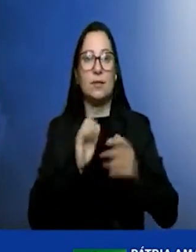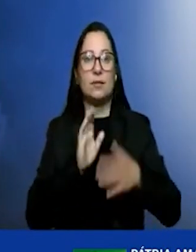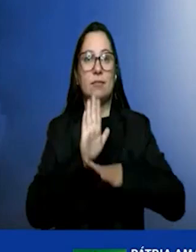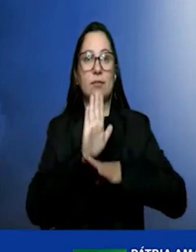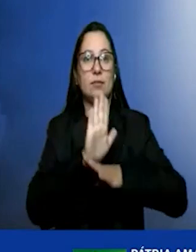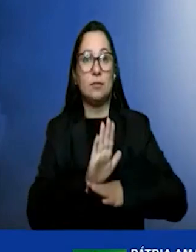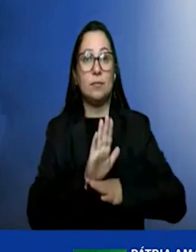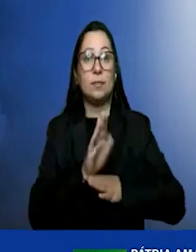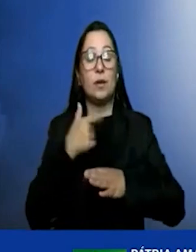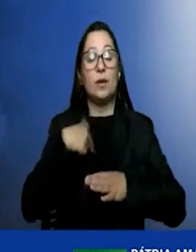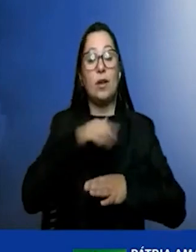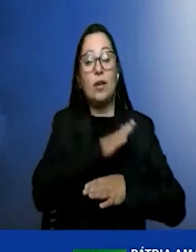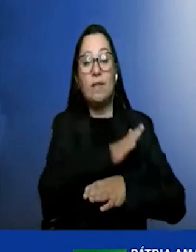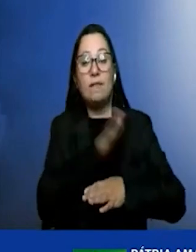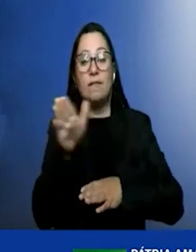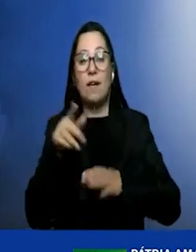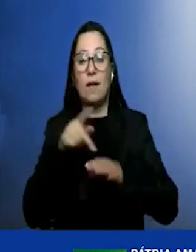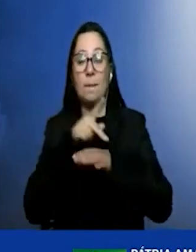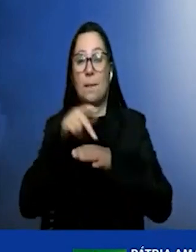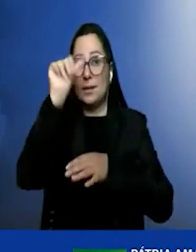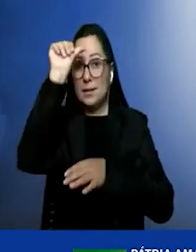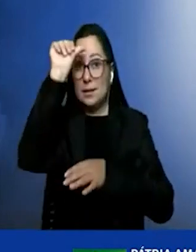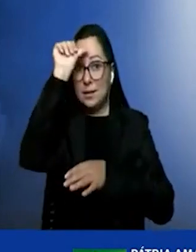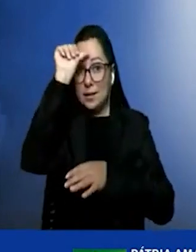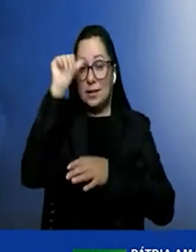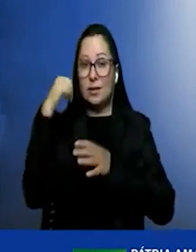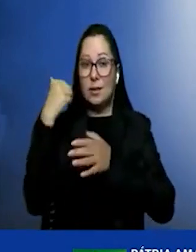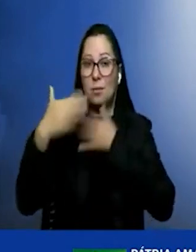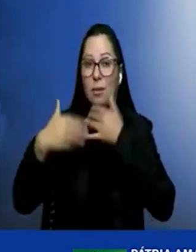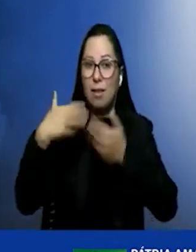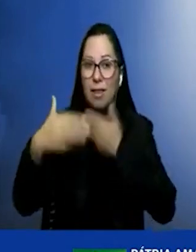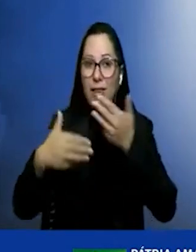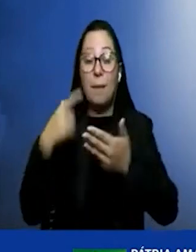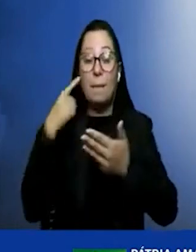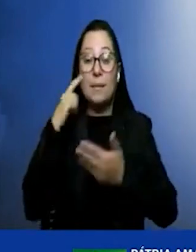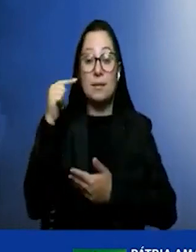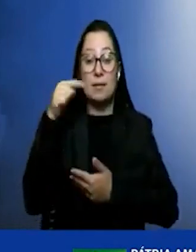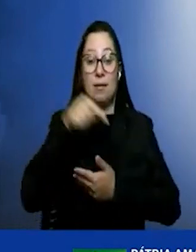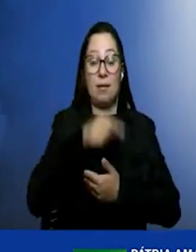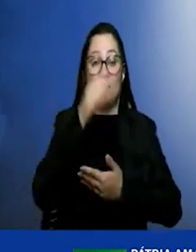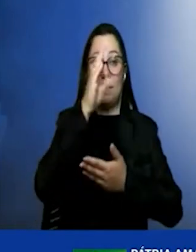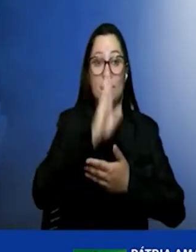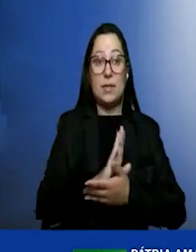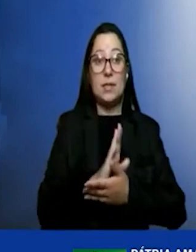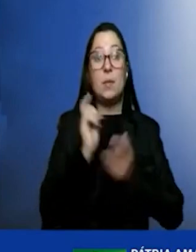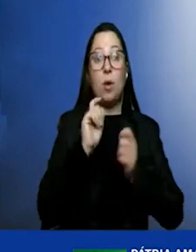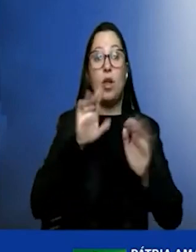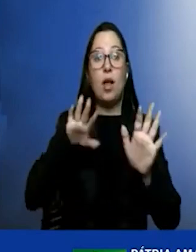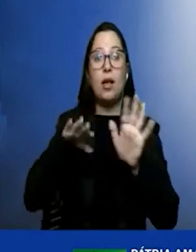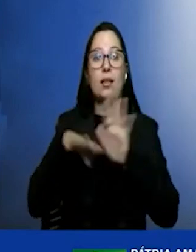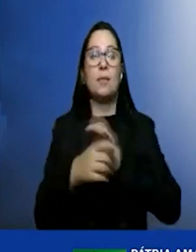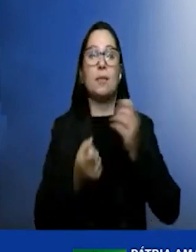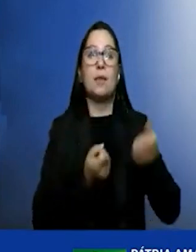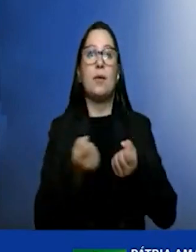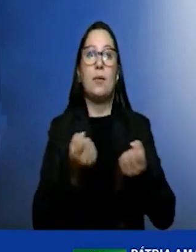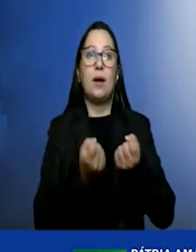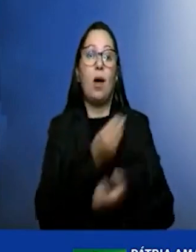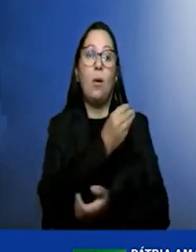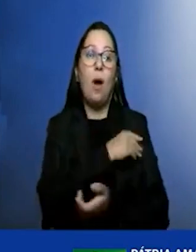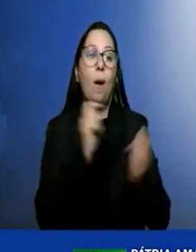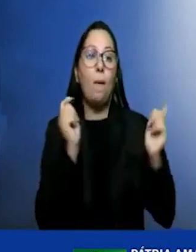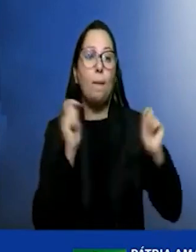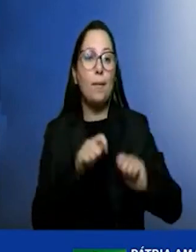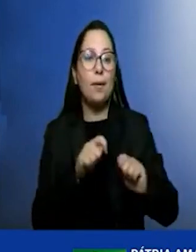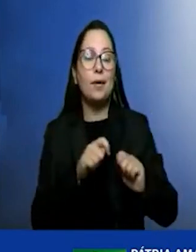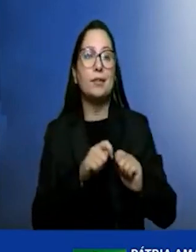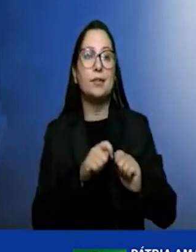é tudo o que foi feito ao longo desses anos de pesquisa no Brasil para adaptar o carro para que o etanol seja possível. E tudo